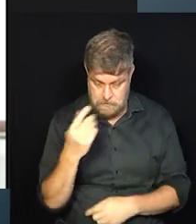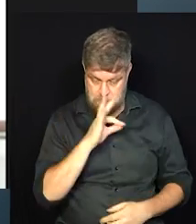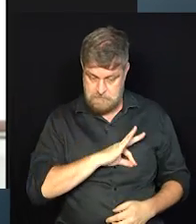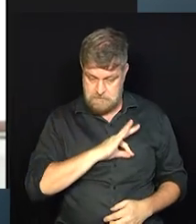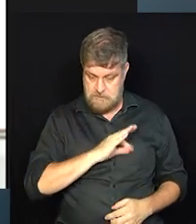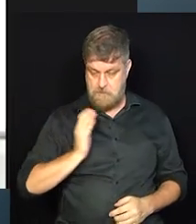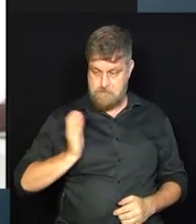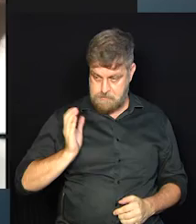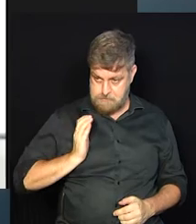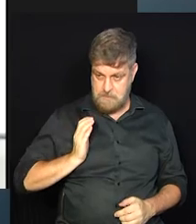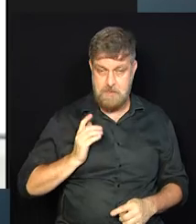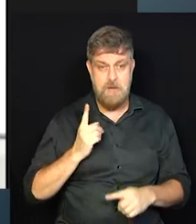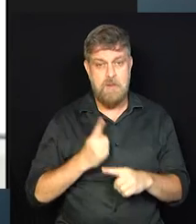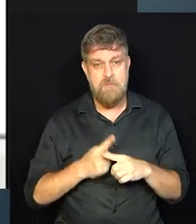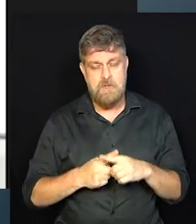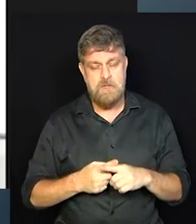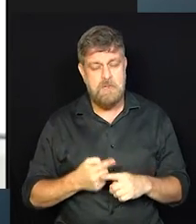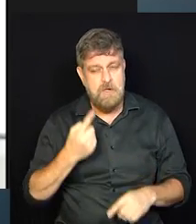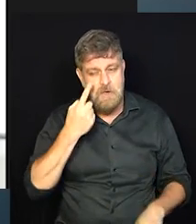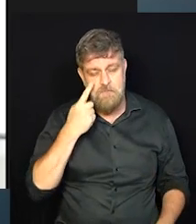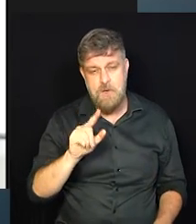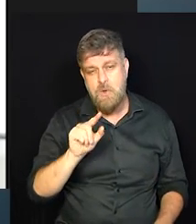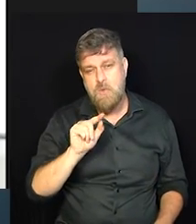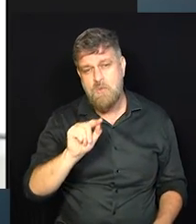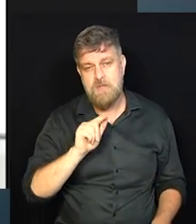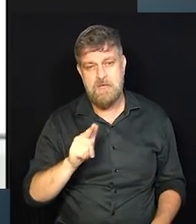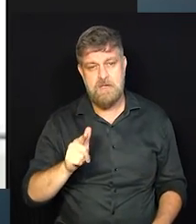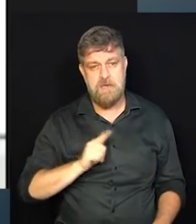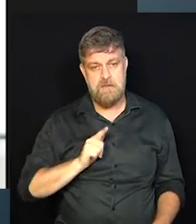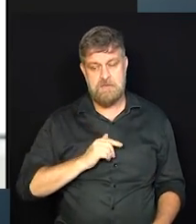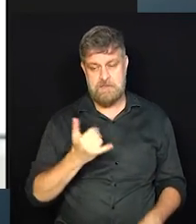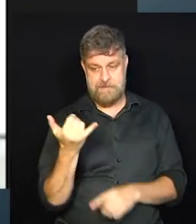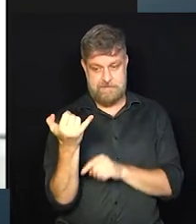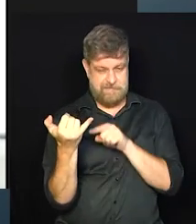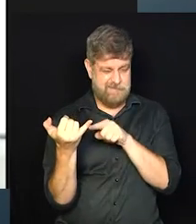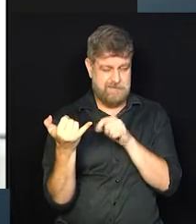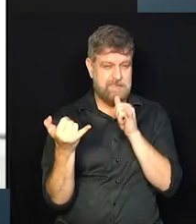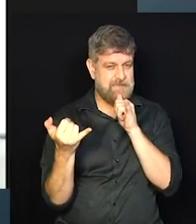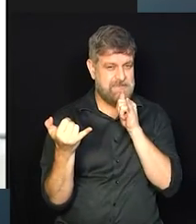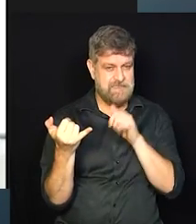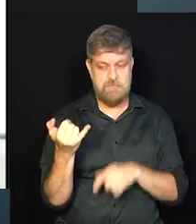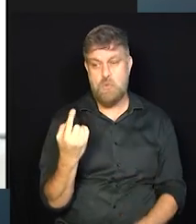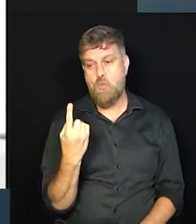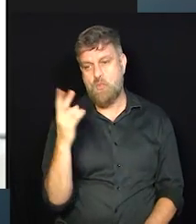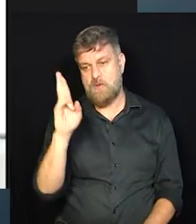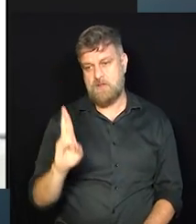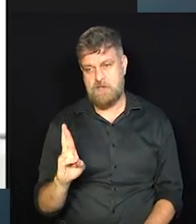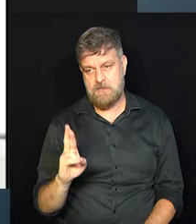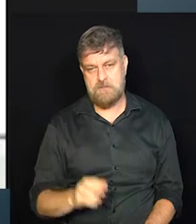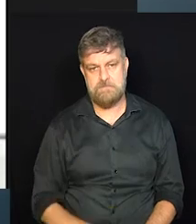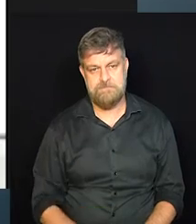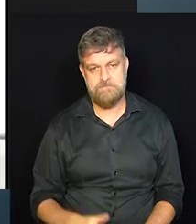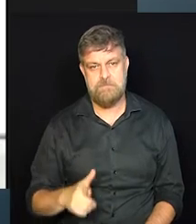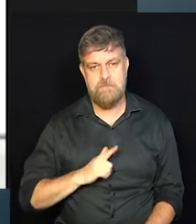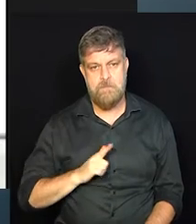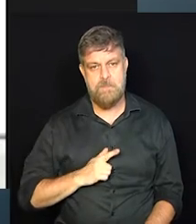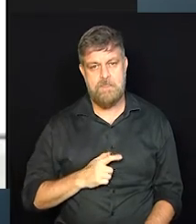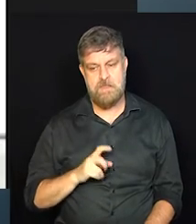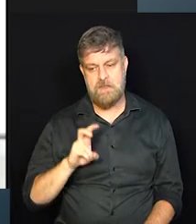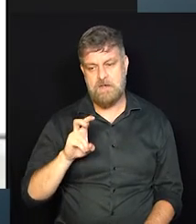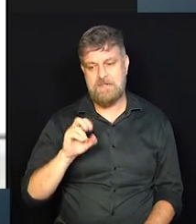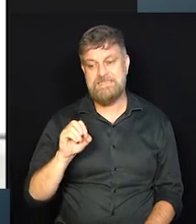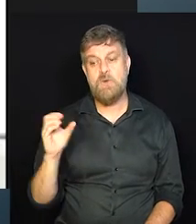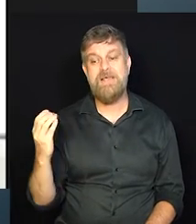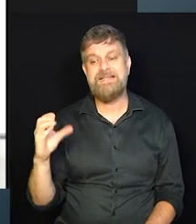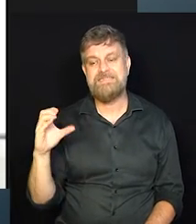quer? Porque o que a gente vê é muito assim, por exemplo, eu vendo essa caneta por um real, a minha margem de lucro é